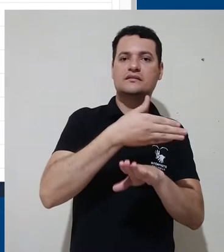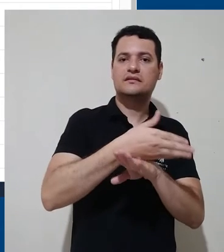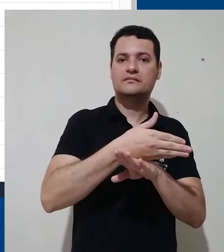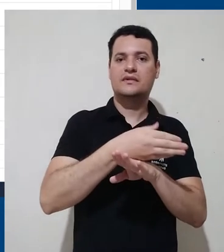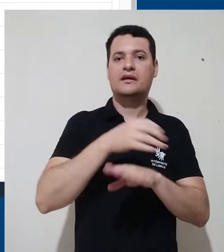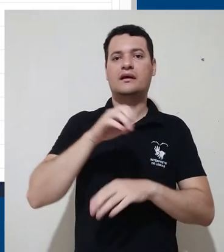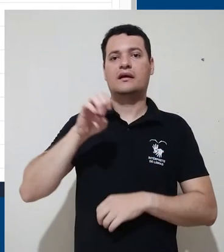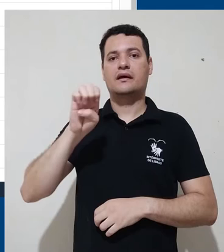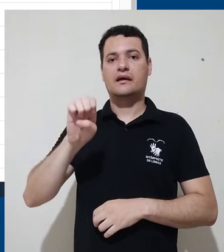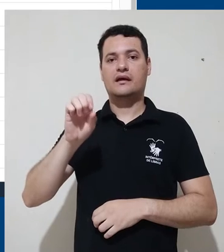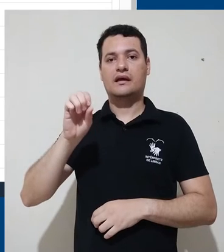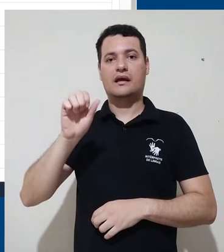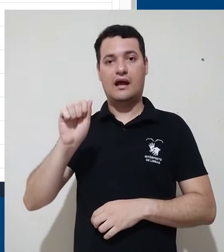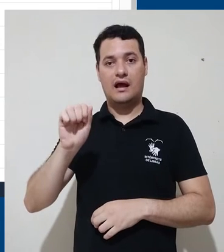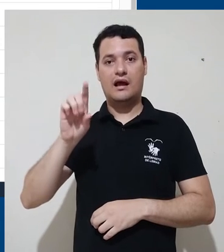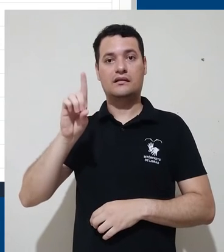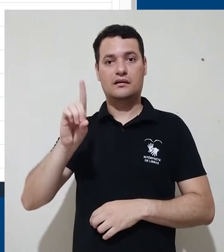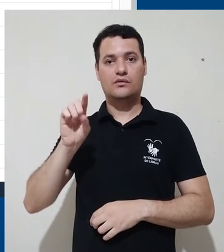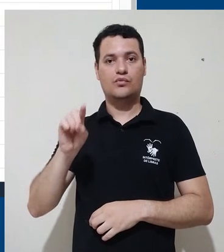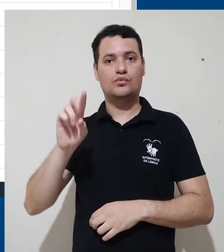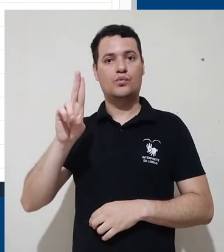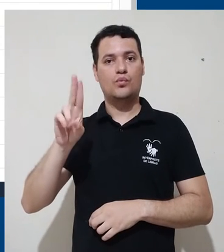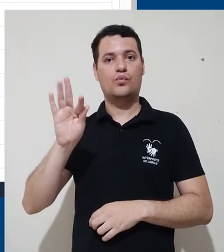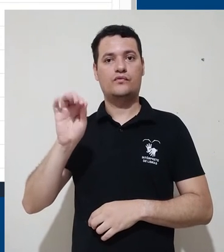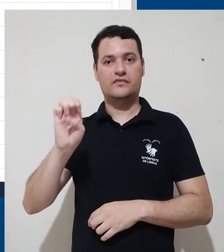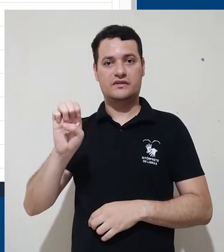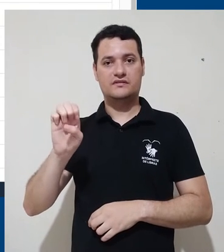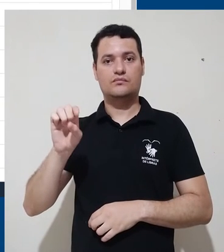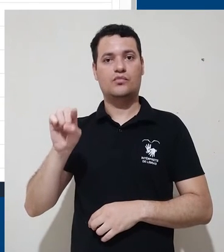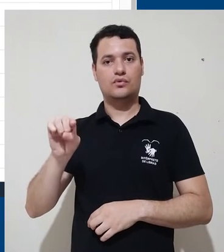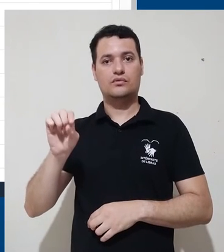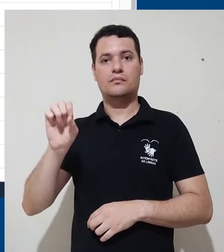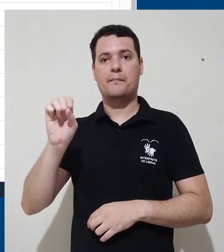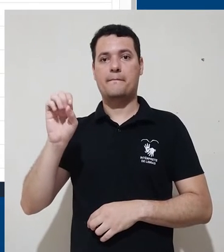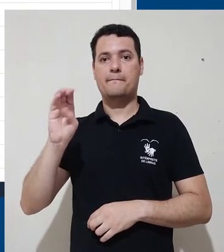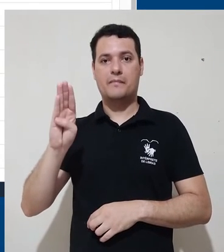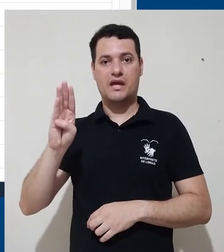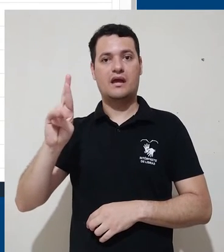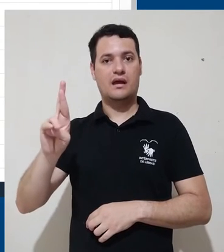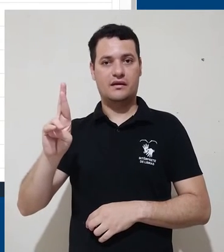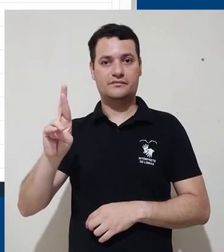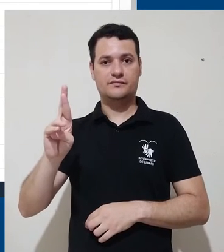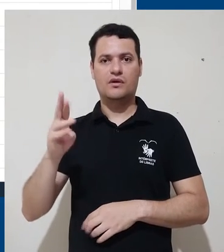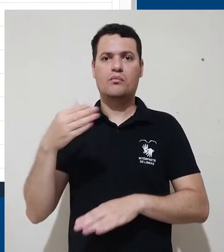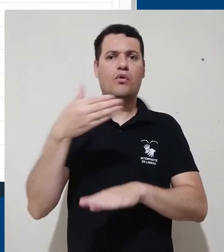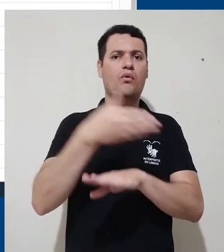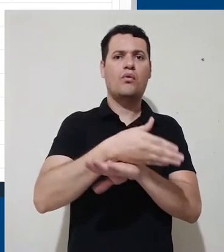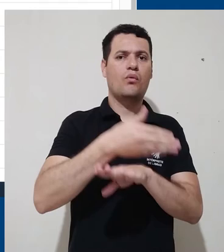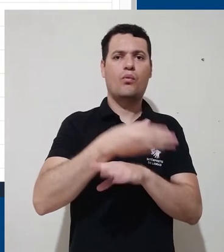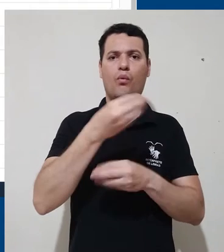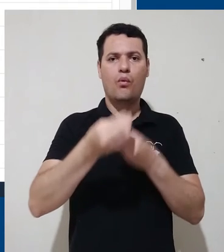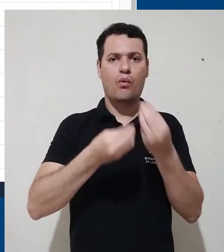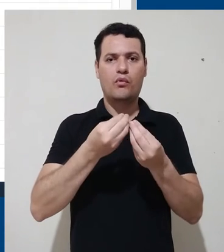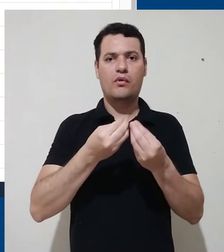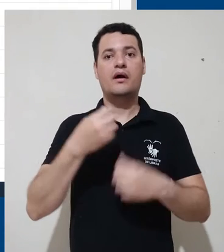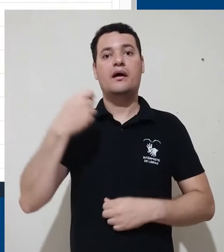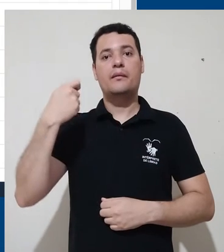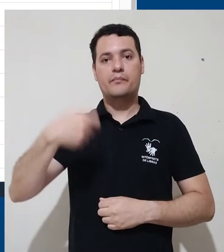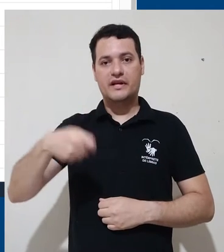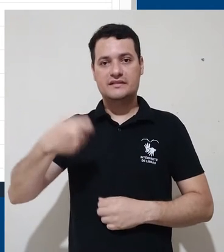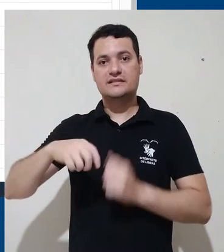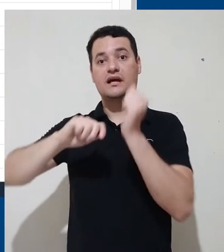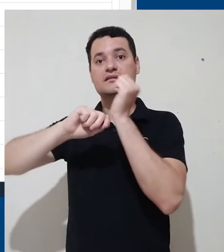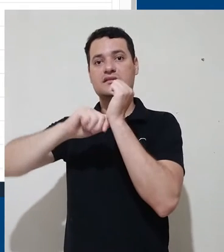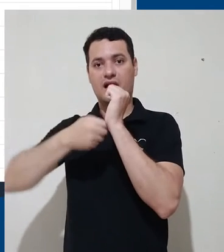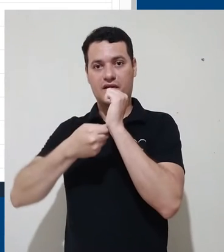endereço ead.ufis.br e para fazer login e ter acesso a essa